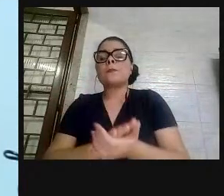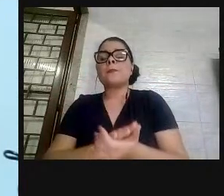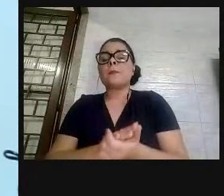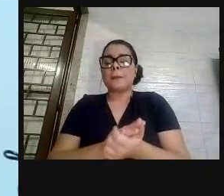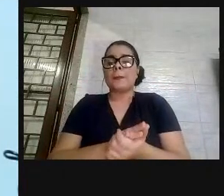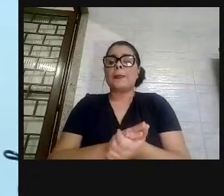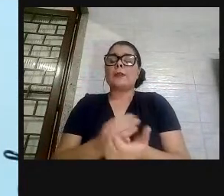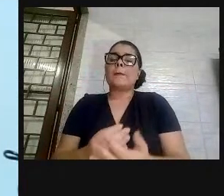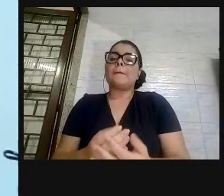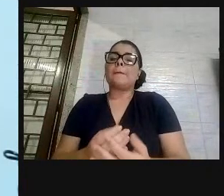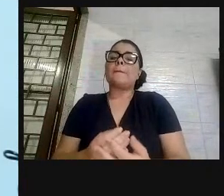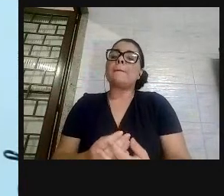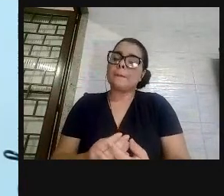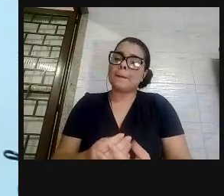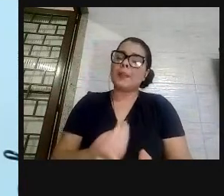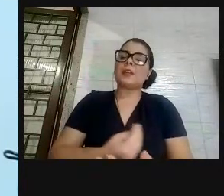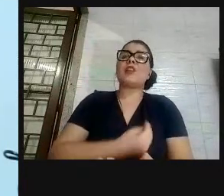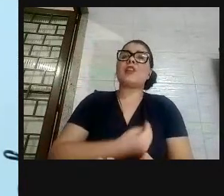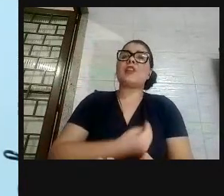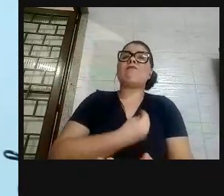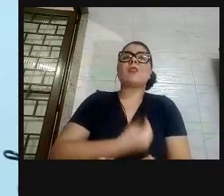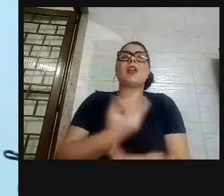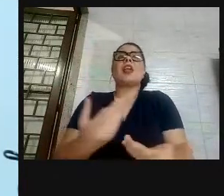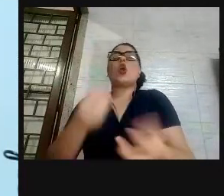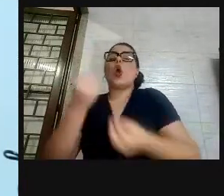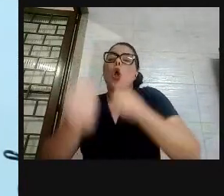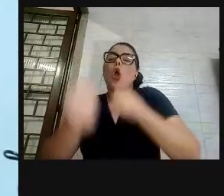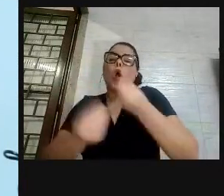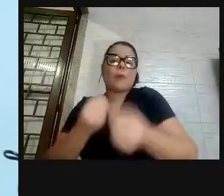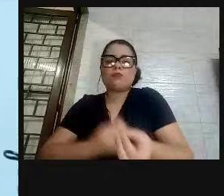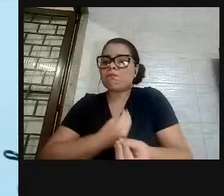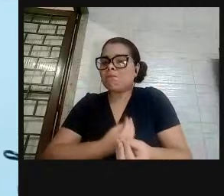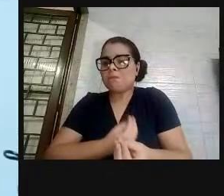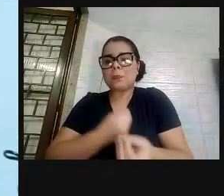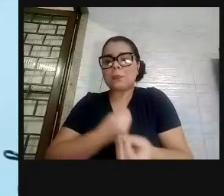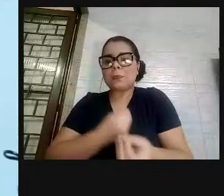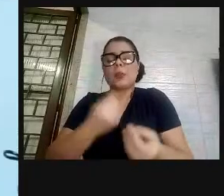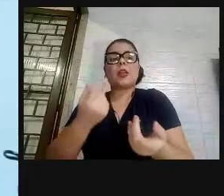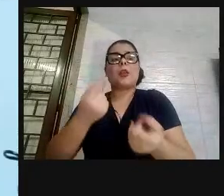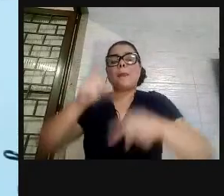precárias de produção da vida, de produção da existência, de sobrevivência material.